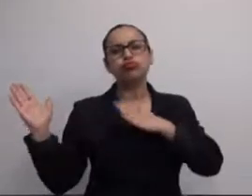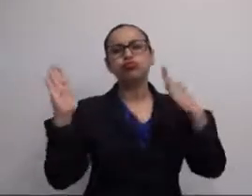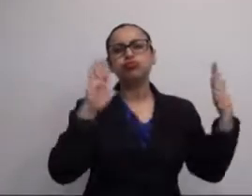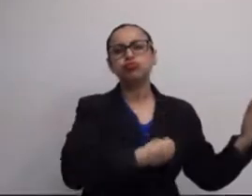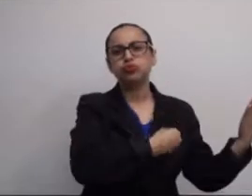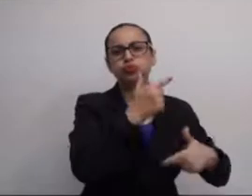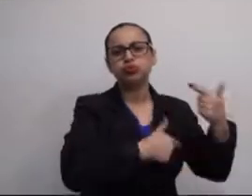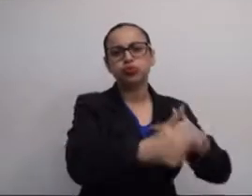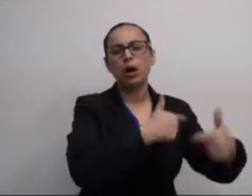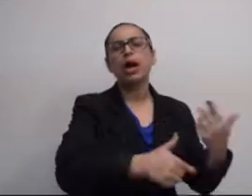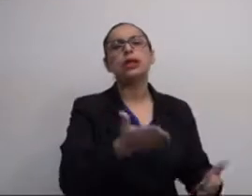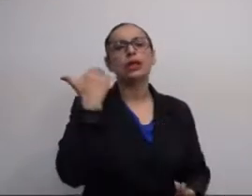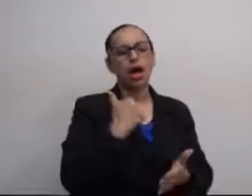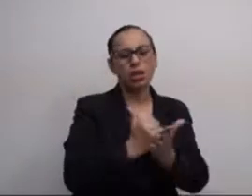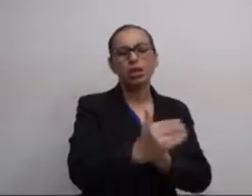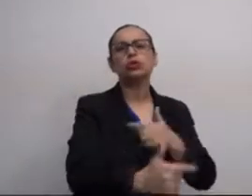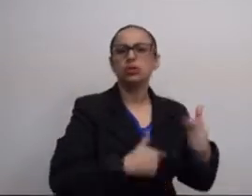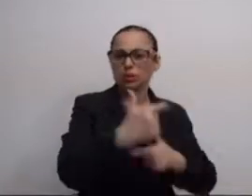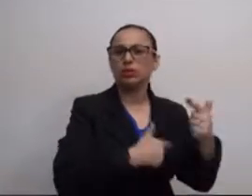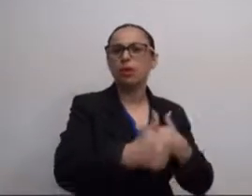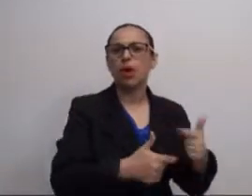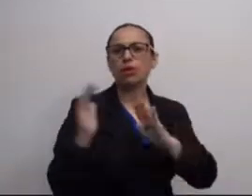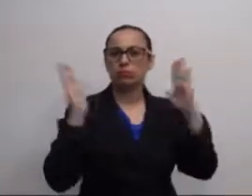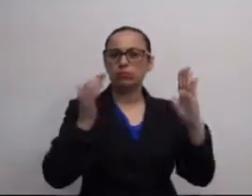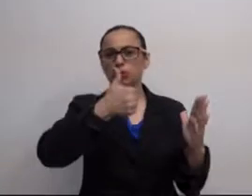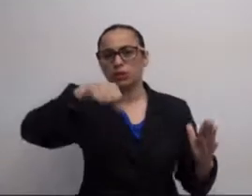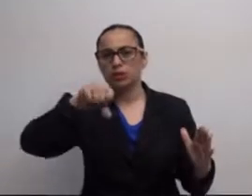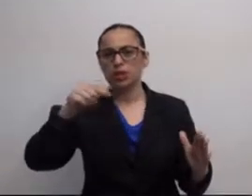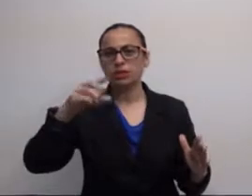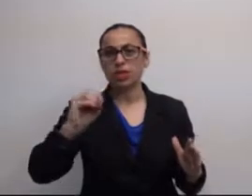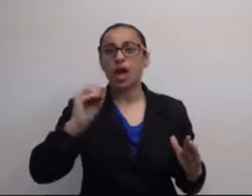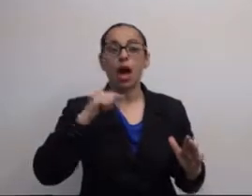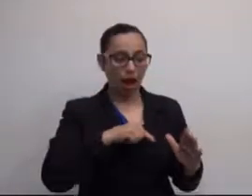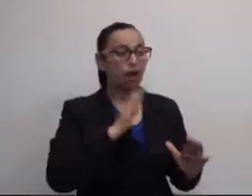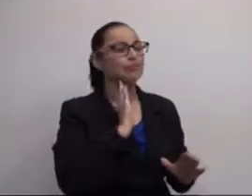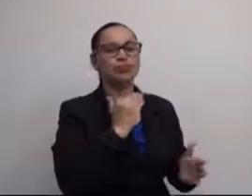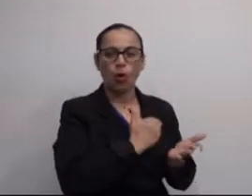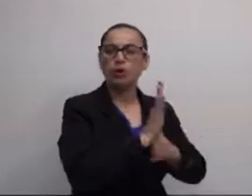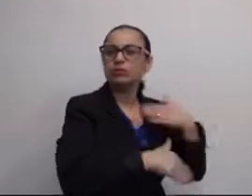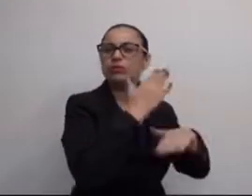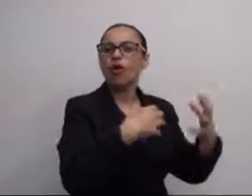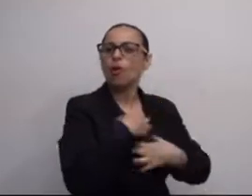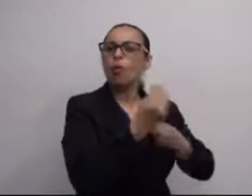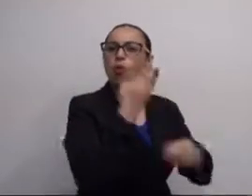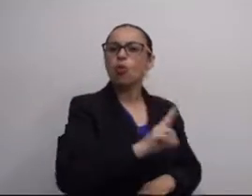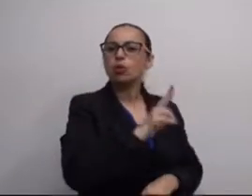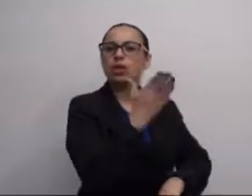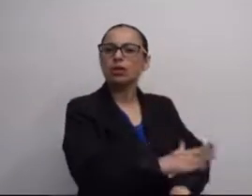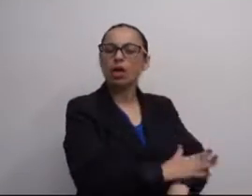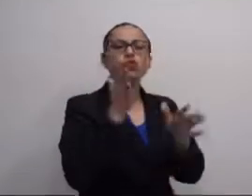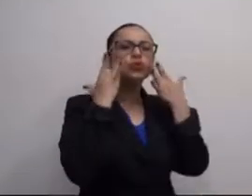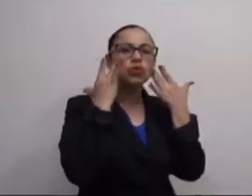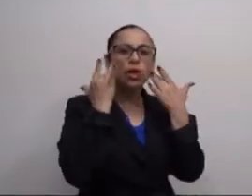no ano de 2011, e durante toda a sua carreira, desde o início da carreira dela, na década de 70, ela foi